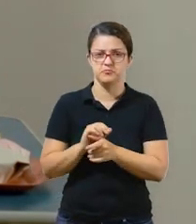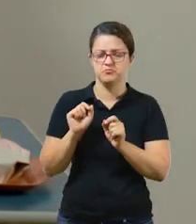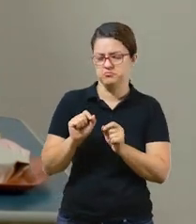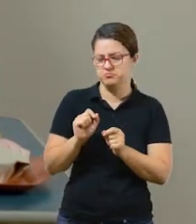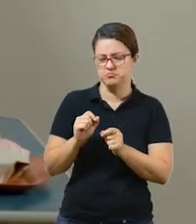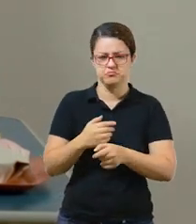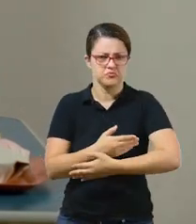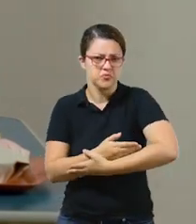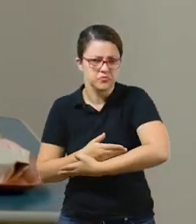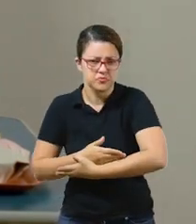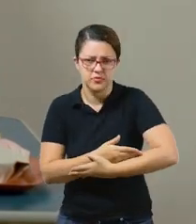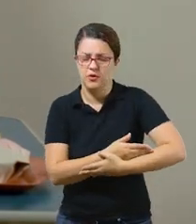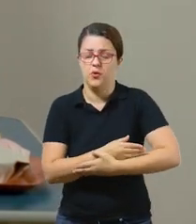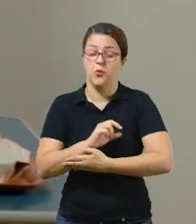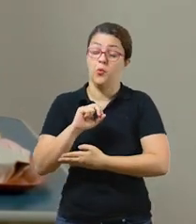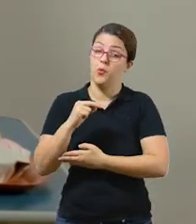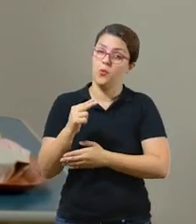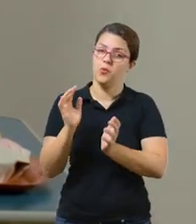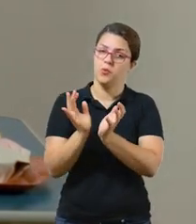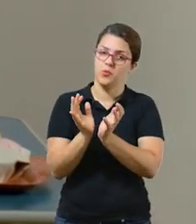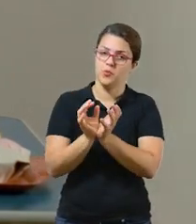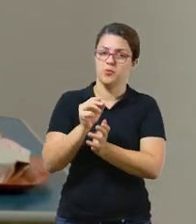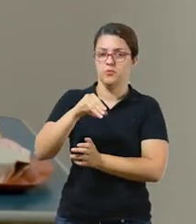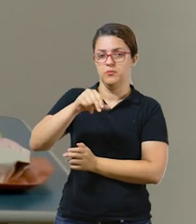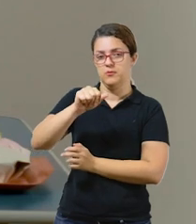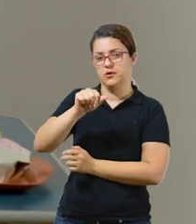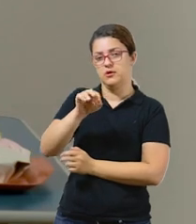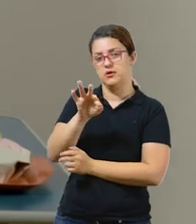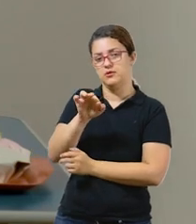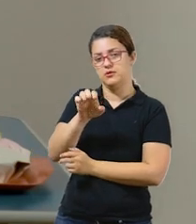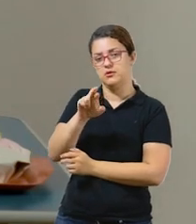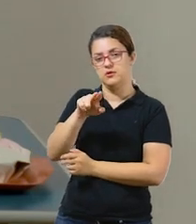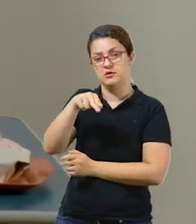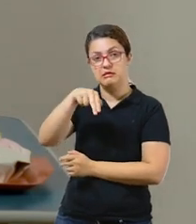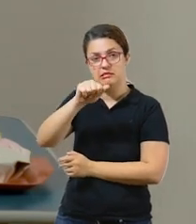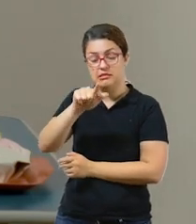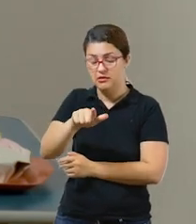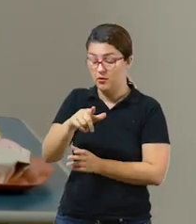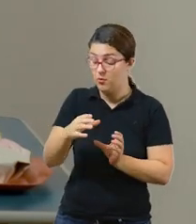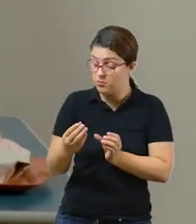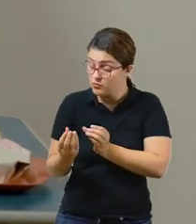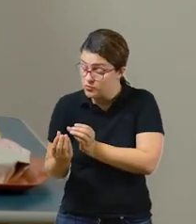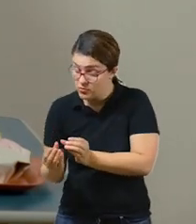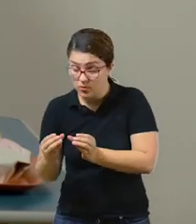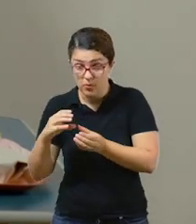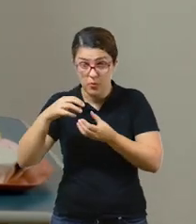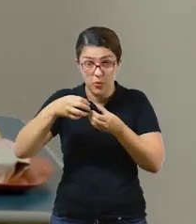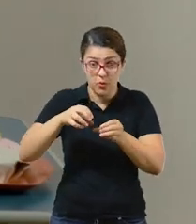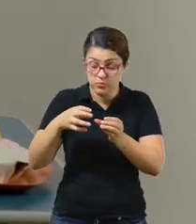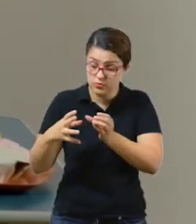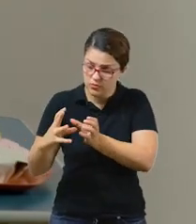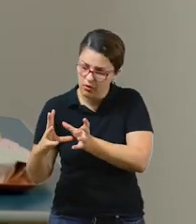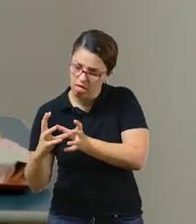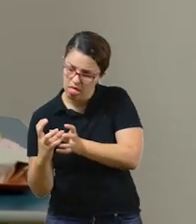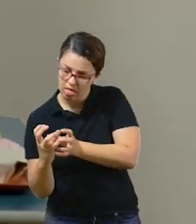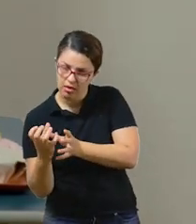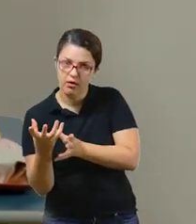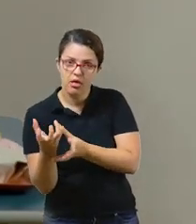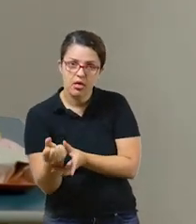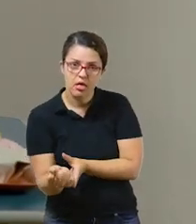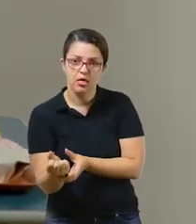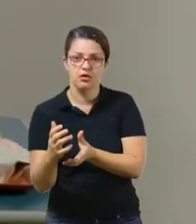princípio, tanto para berçário 1, berçário 2 e maternal, é interessante que você deixe a criança pegar a casca, ela vai esmagar,